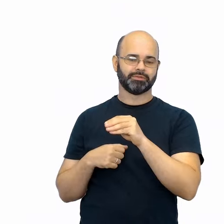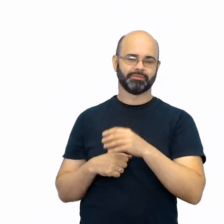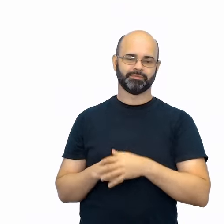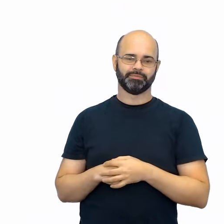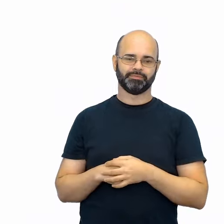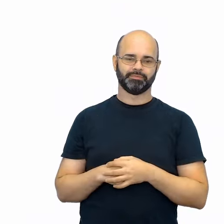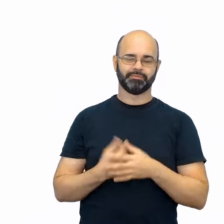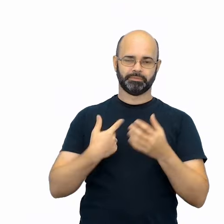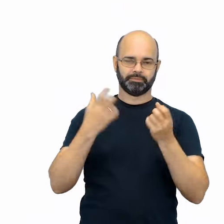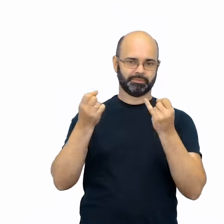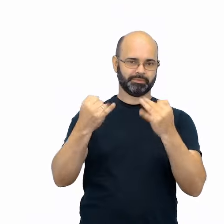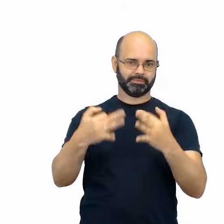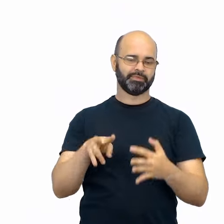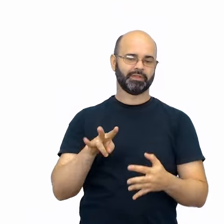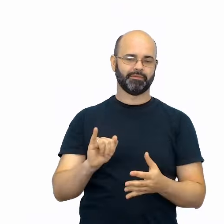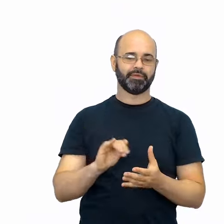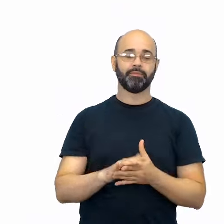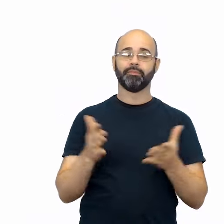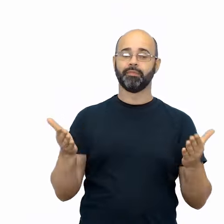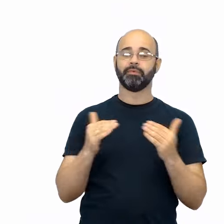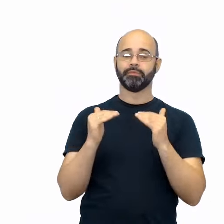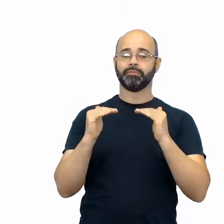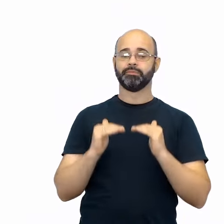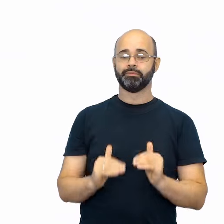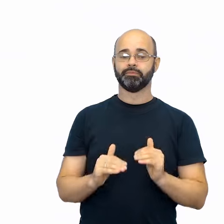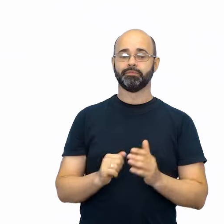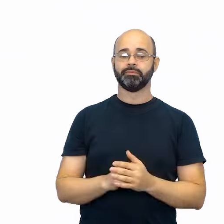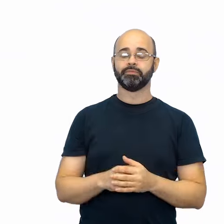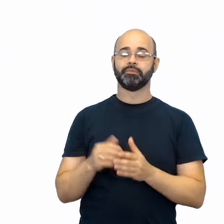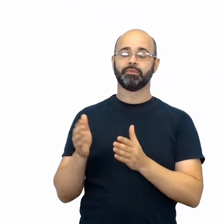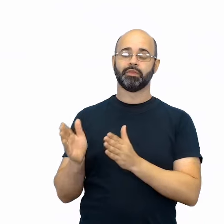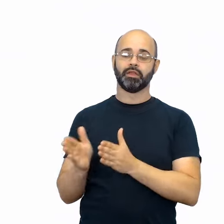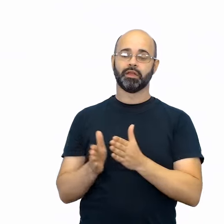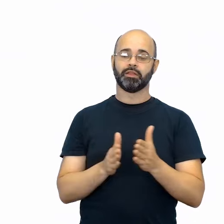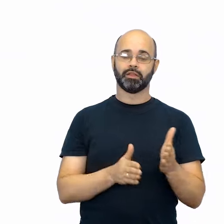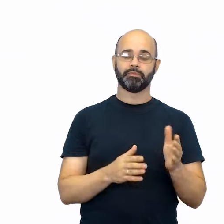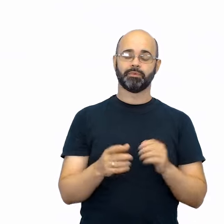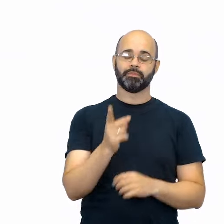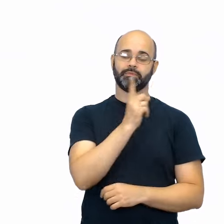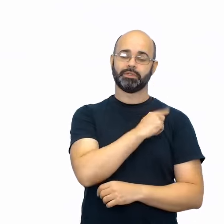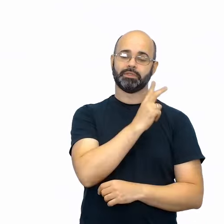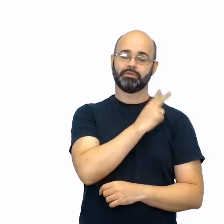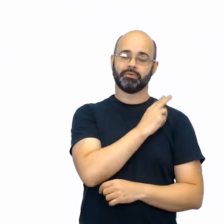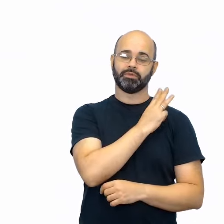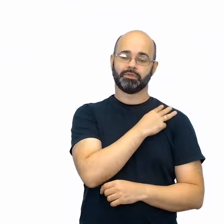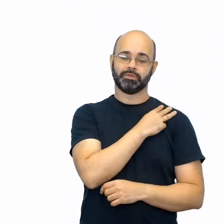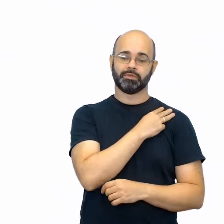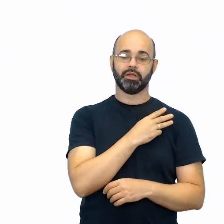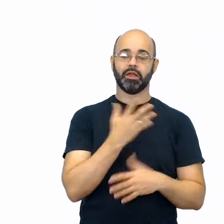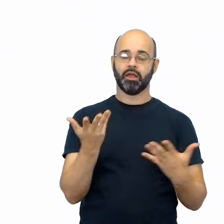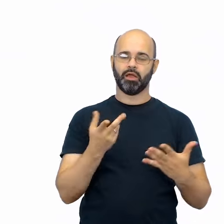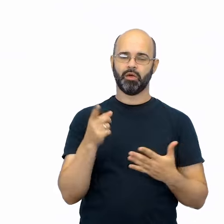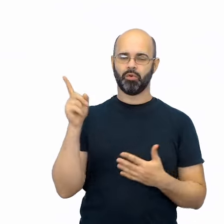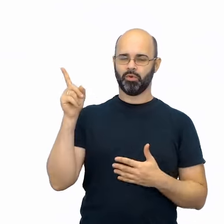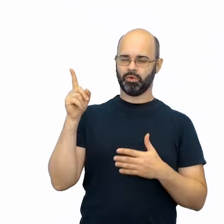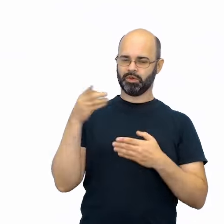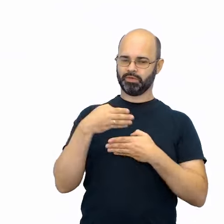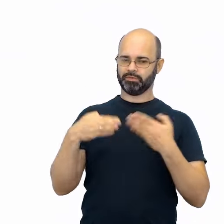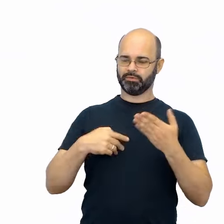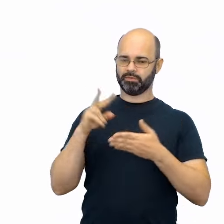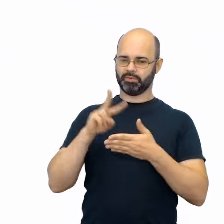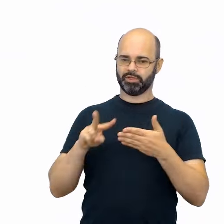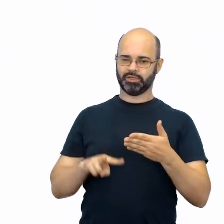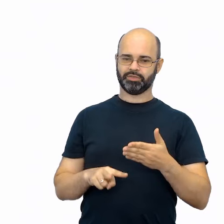Aqui é a formação, né? De etapa 1º, 2º e 3º anos, eu farei a leitura desse slide para